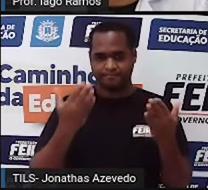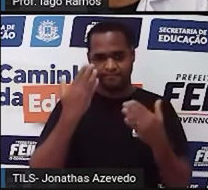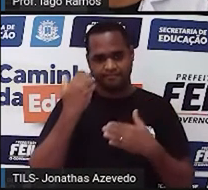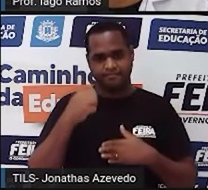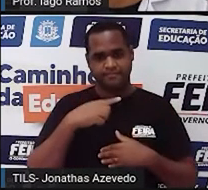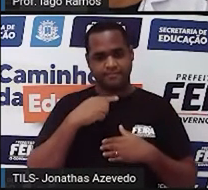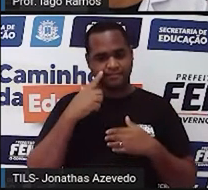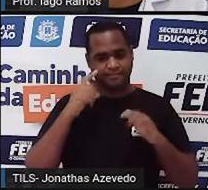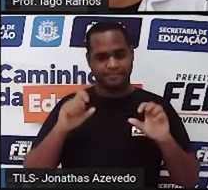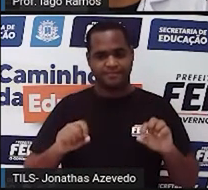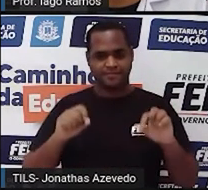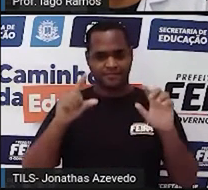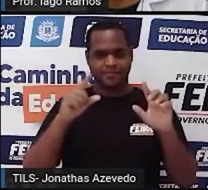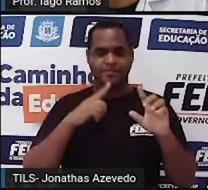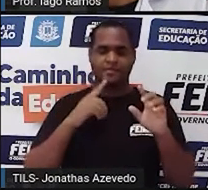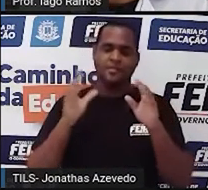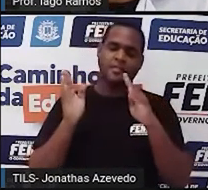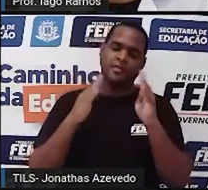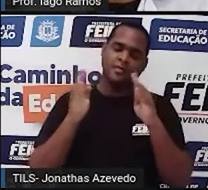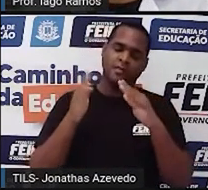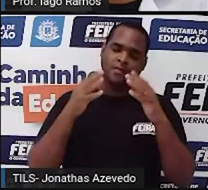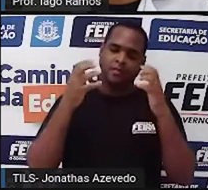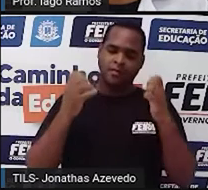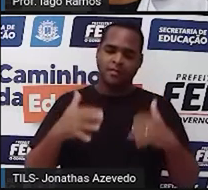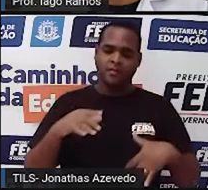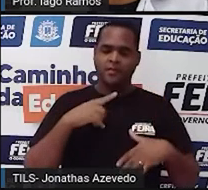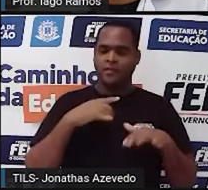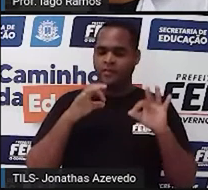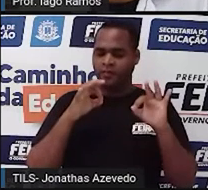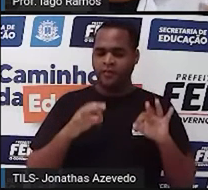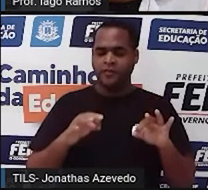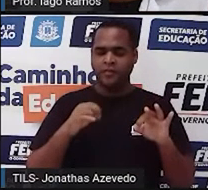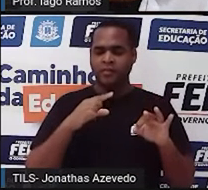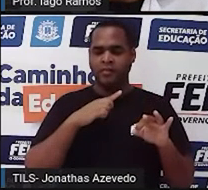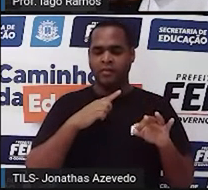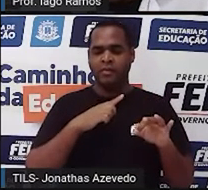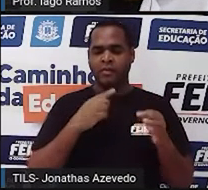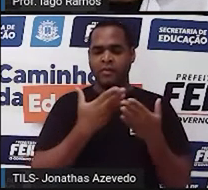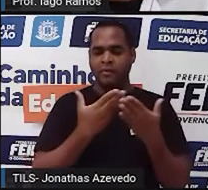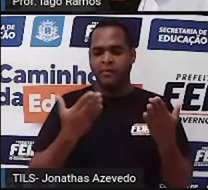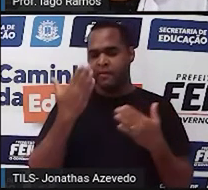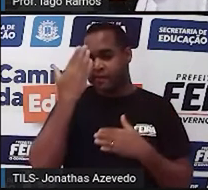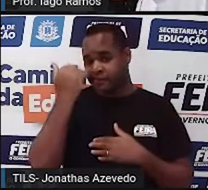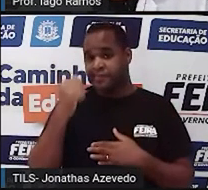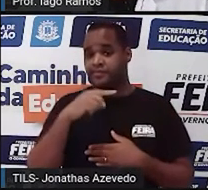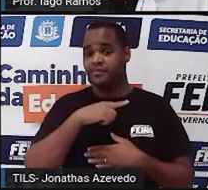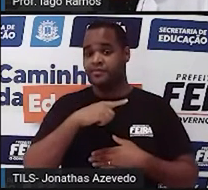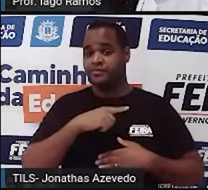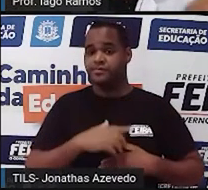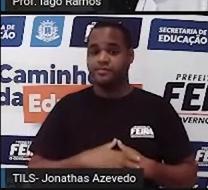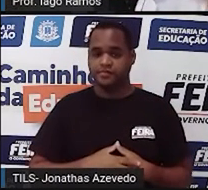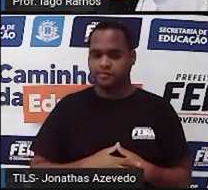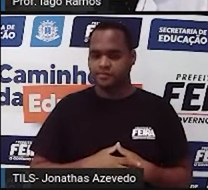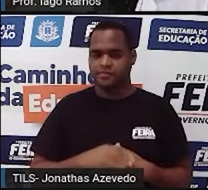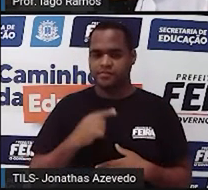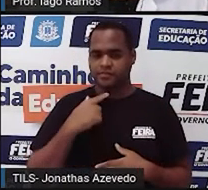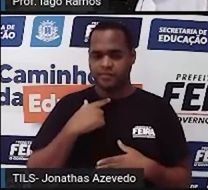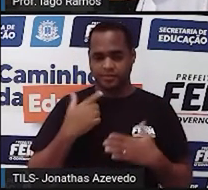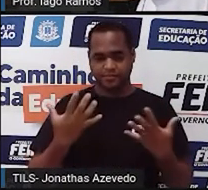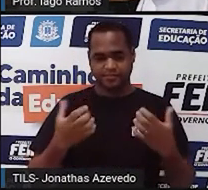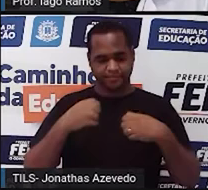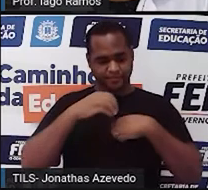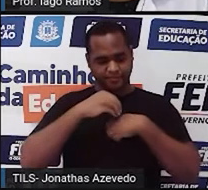que vão aparecer aqui nas próximas telas, eu tenho certeza que você já sabe, tá? Eu só vou trazer